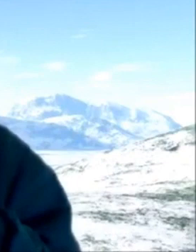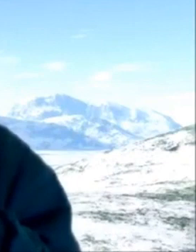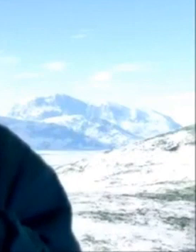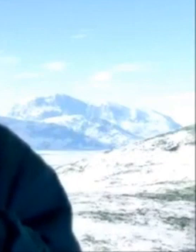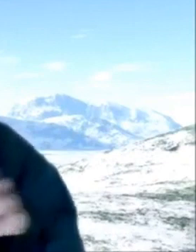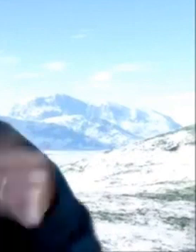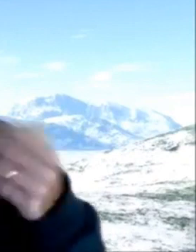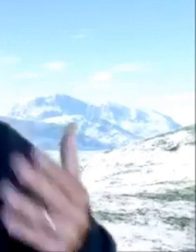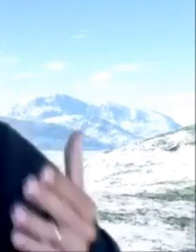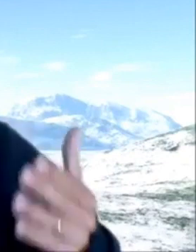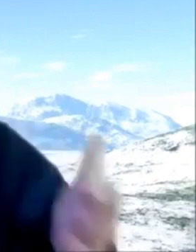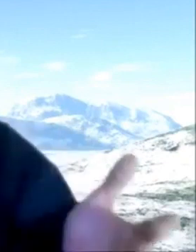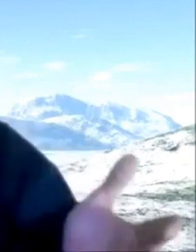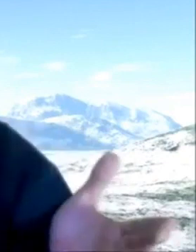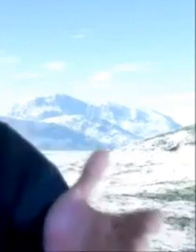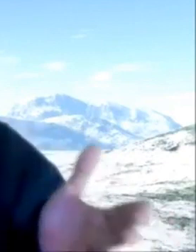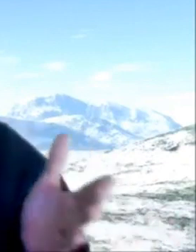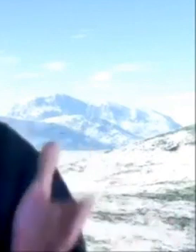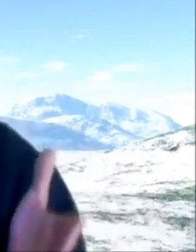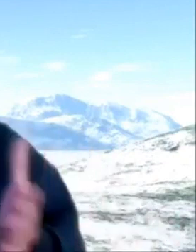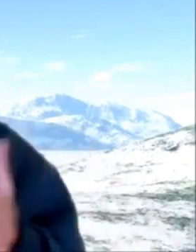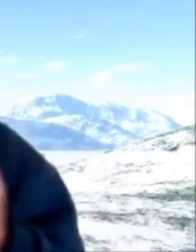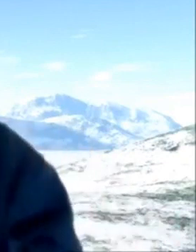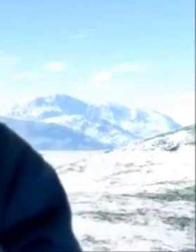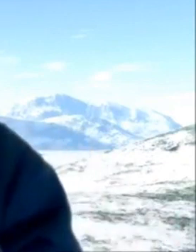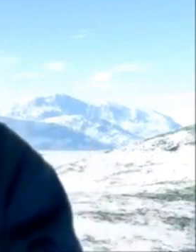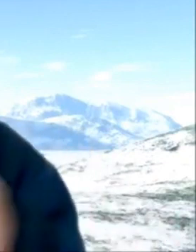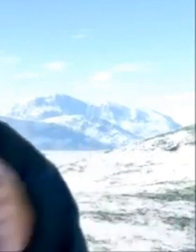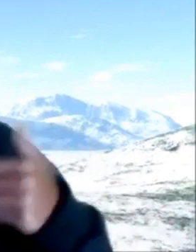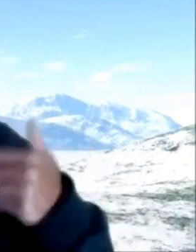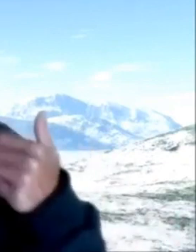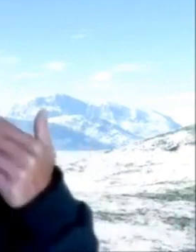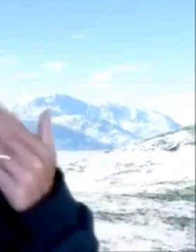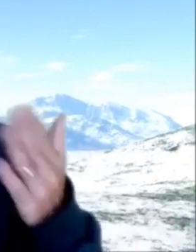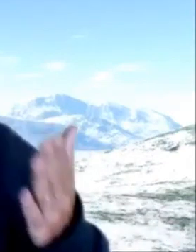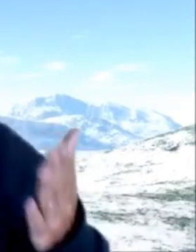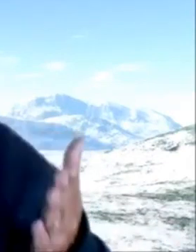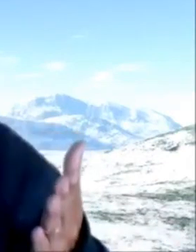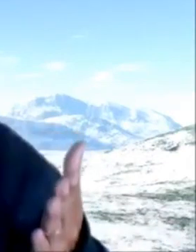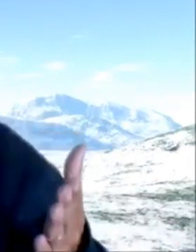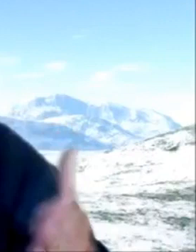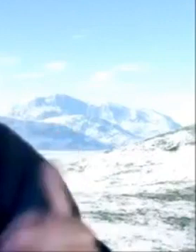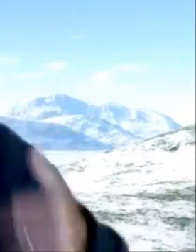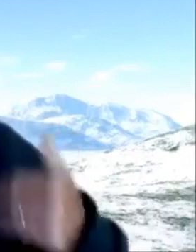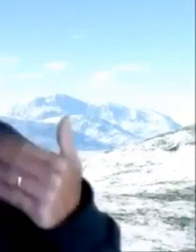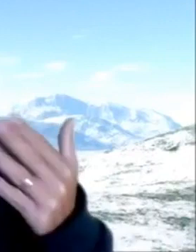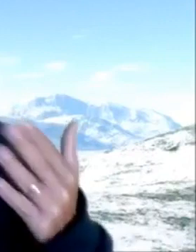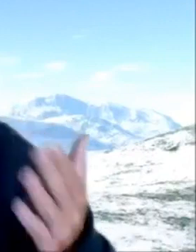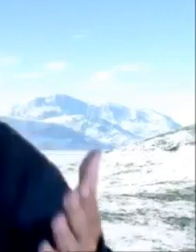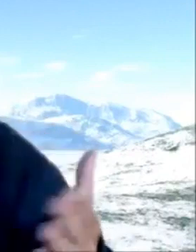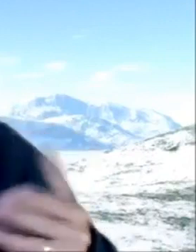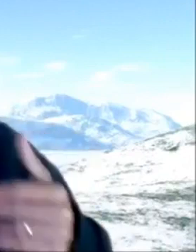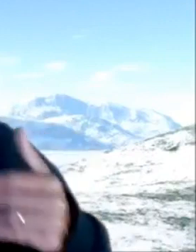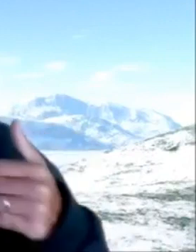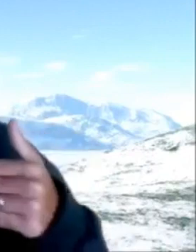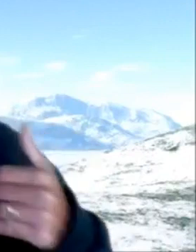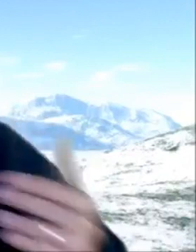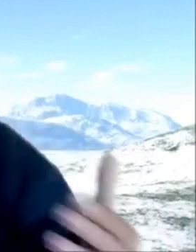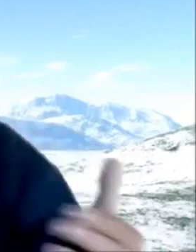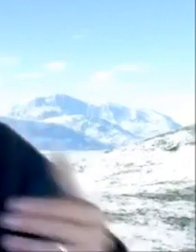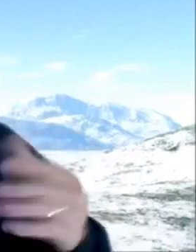os seus dados ou seja os dados do outorgante você pode colocar o seu nome mesmo aonde pede